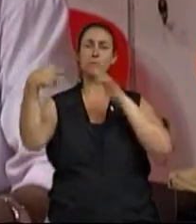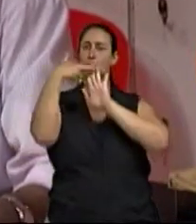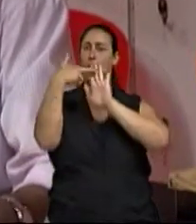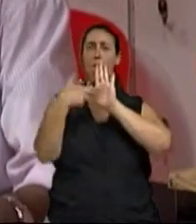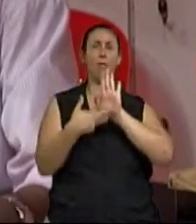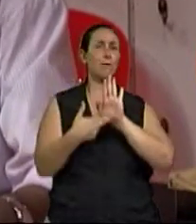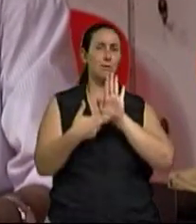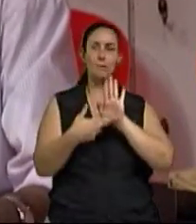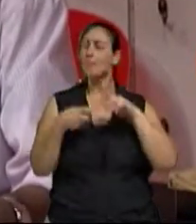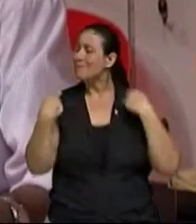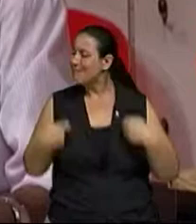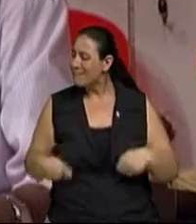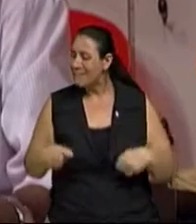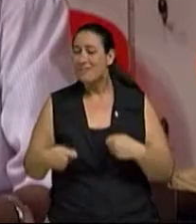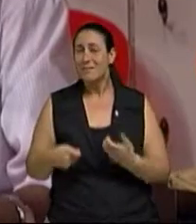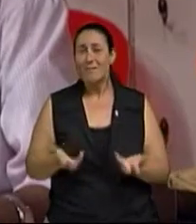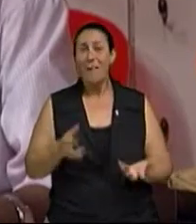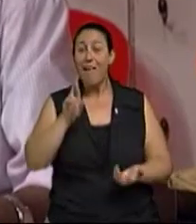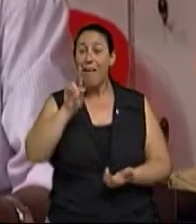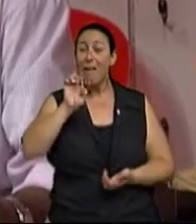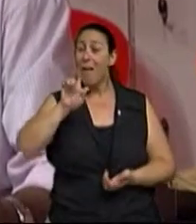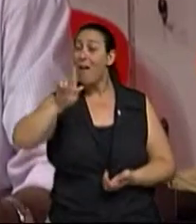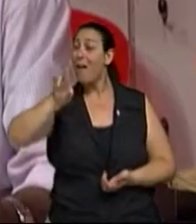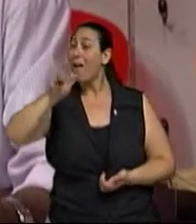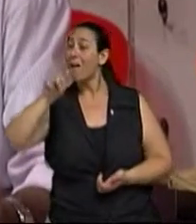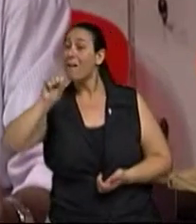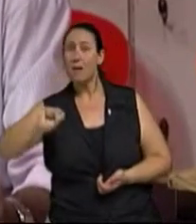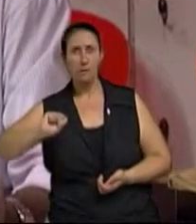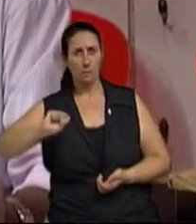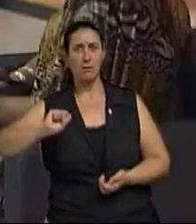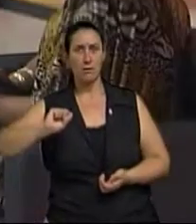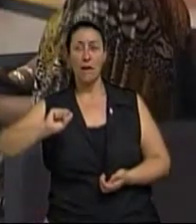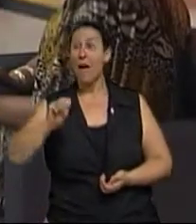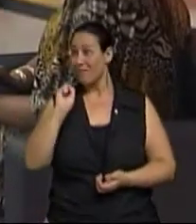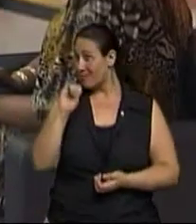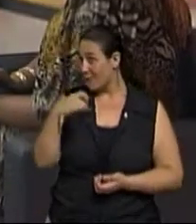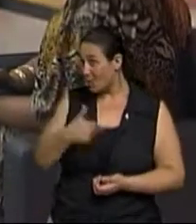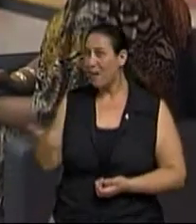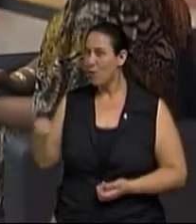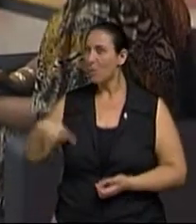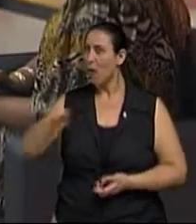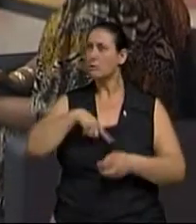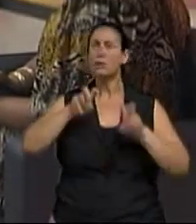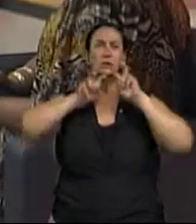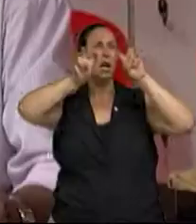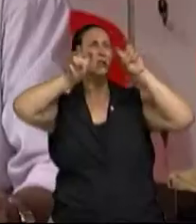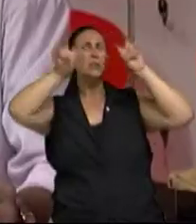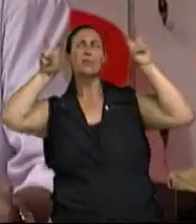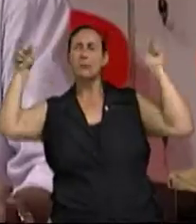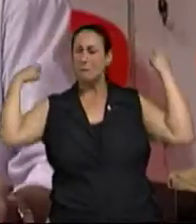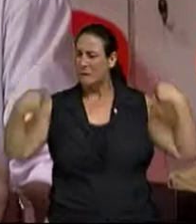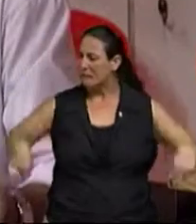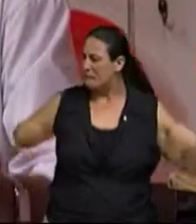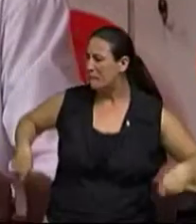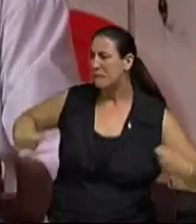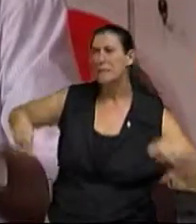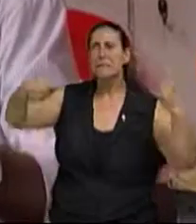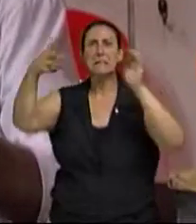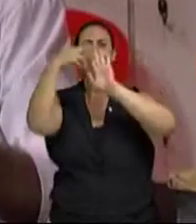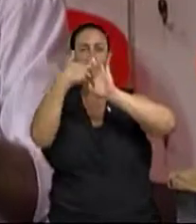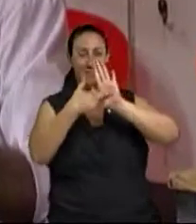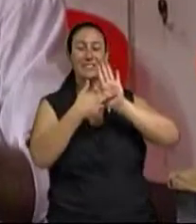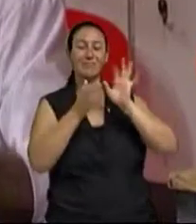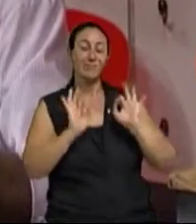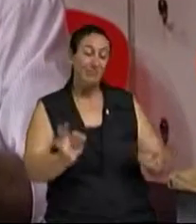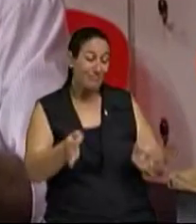relações, independente de quais forem e onde for. E quando a gente não tem, a gente grita de várias formas pra ter, né? Exato. Então isso é importante. Agora, uma